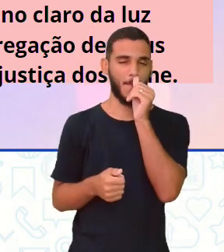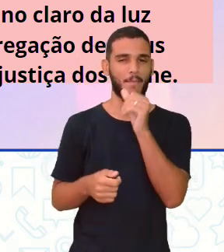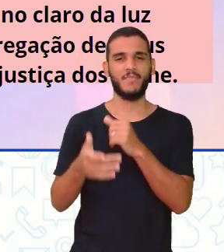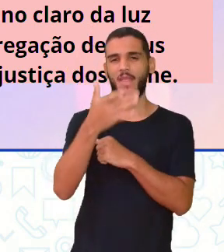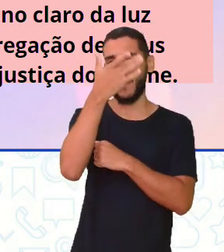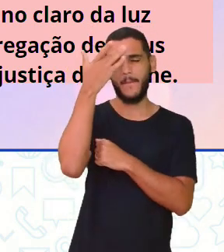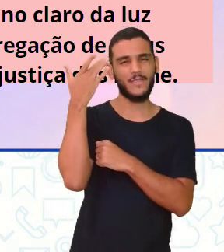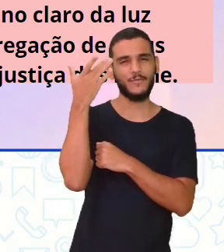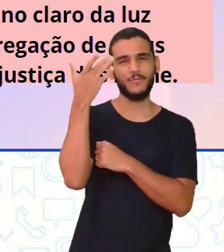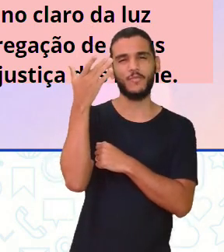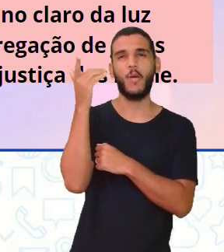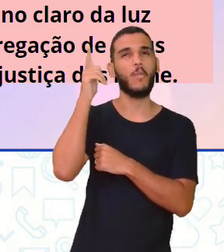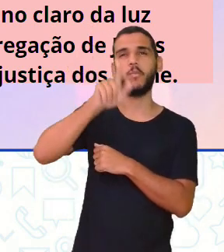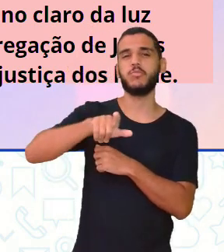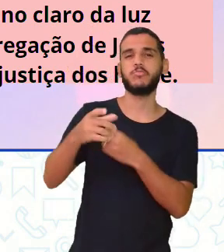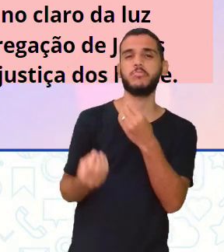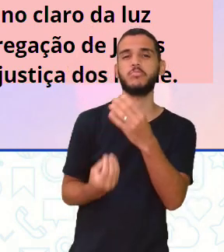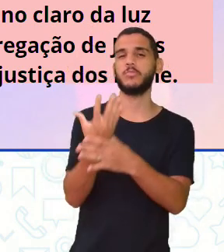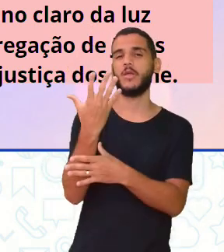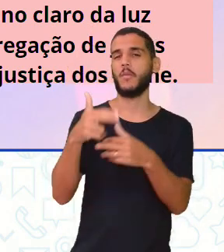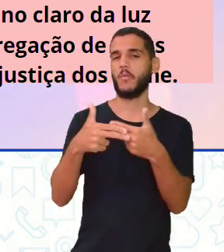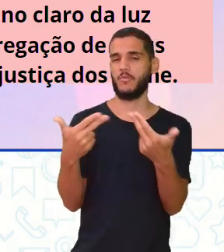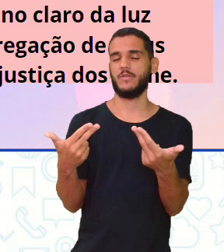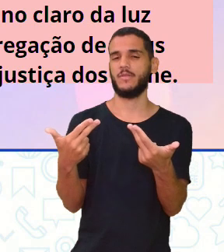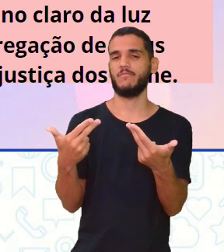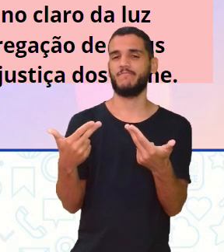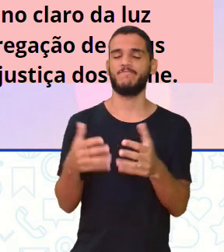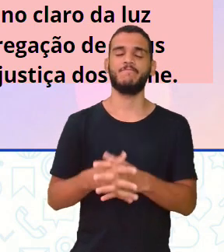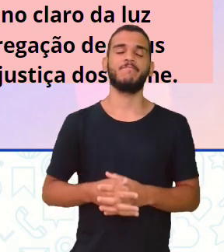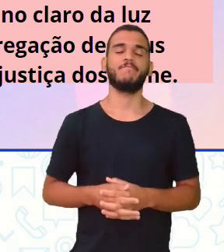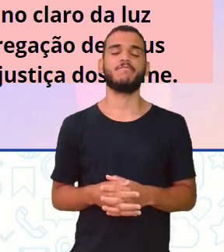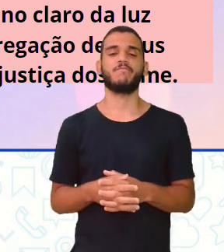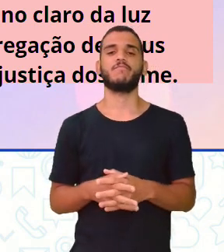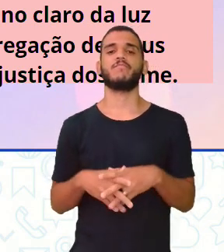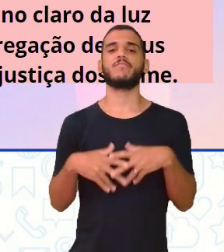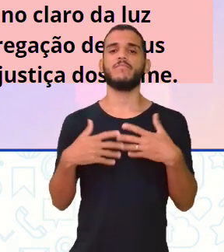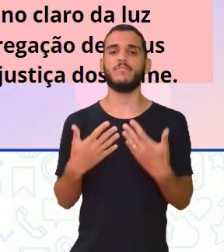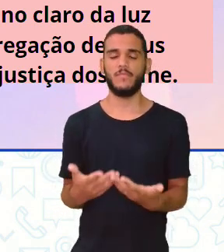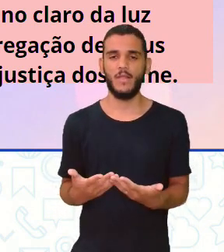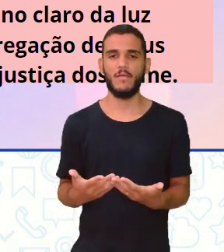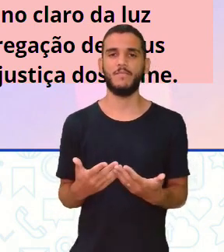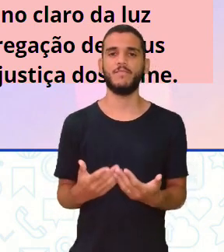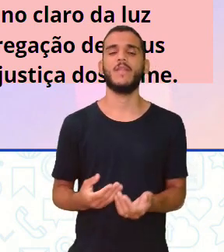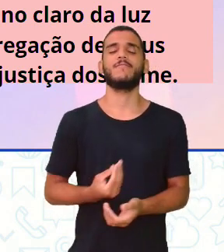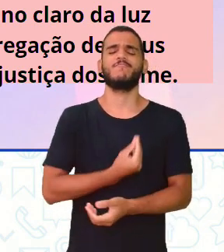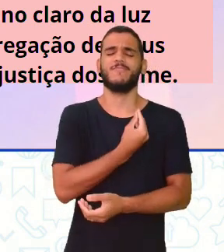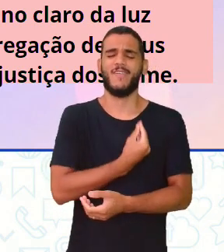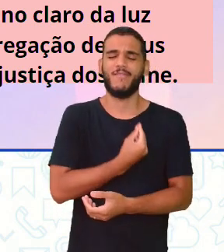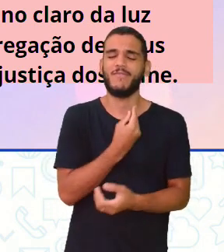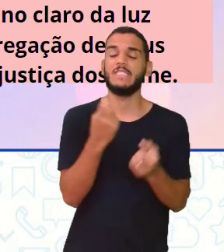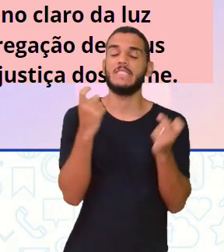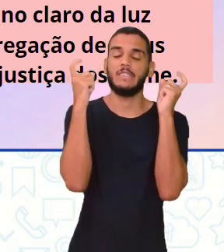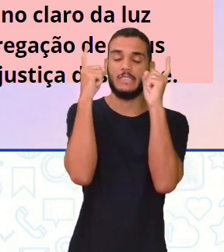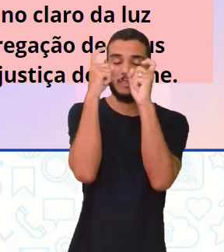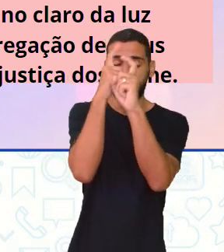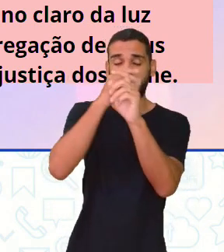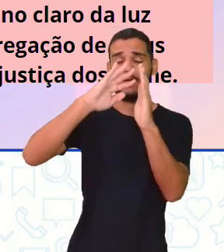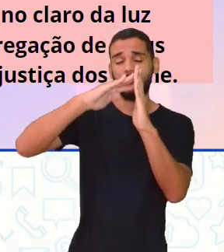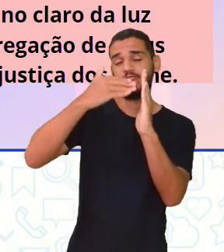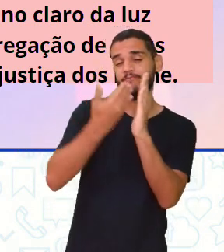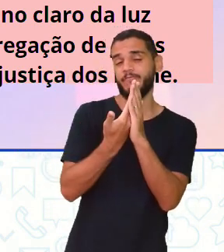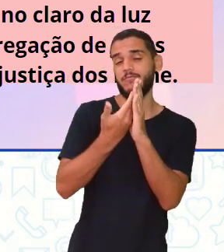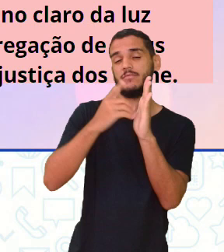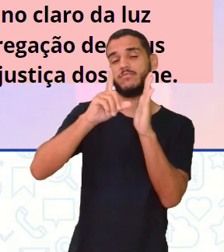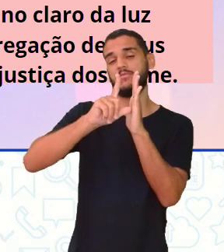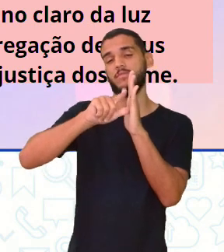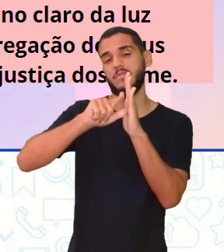não conseguia produzir alguma coisa? Não, né? Mesmo na lida pesada, para uma escola atrasada,